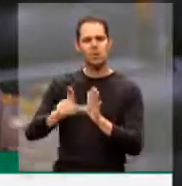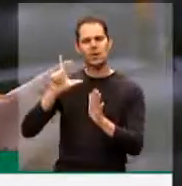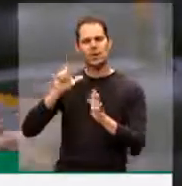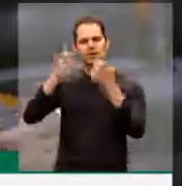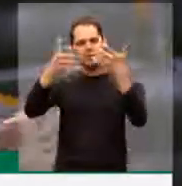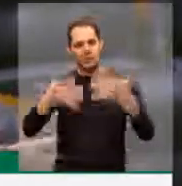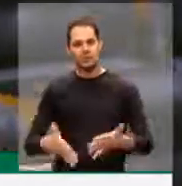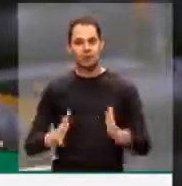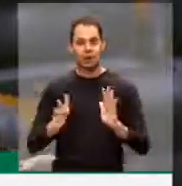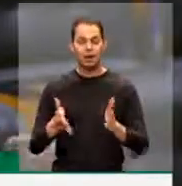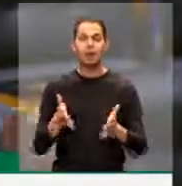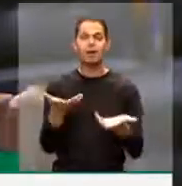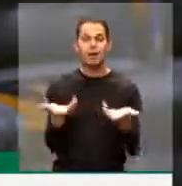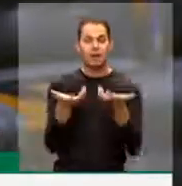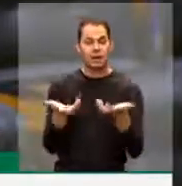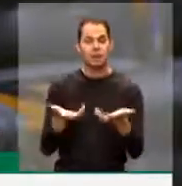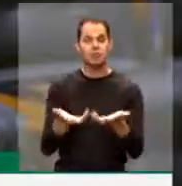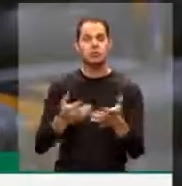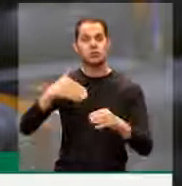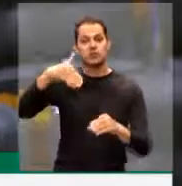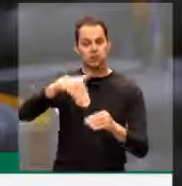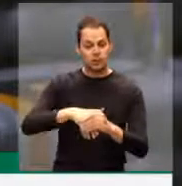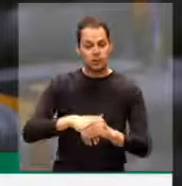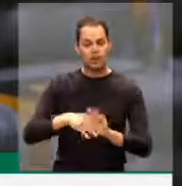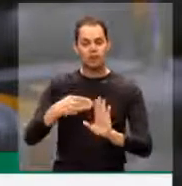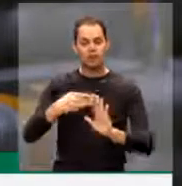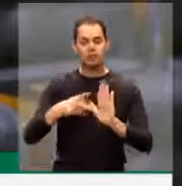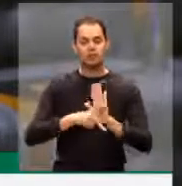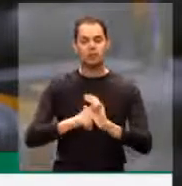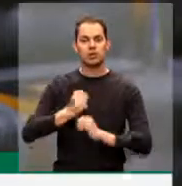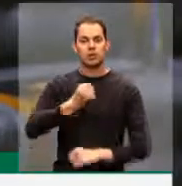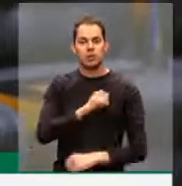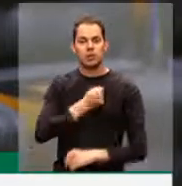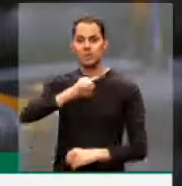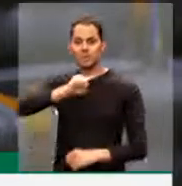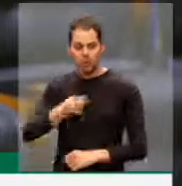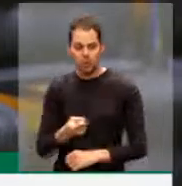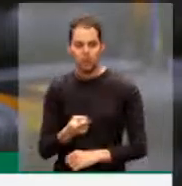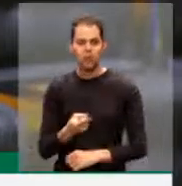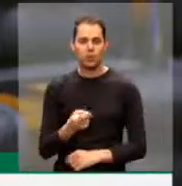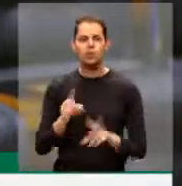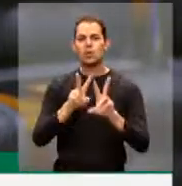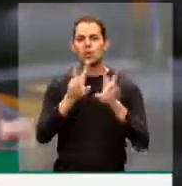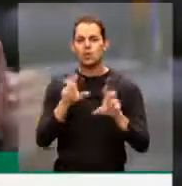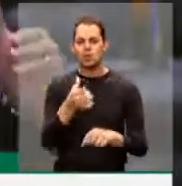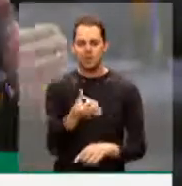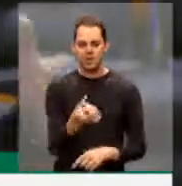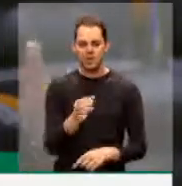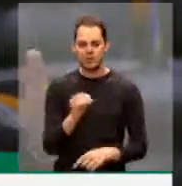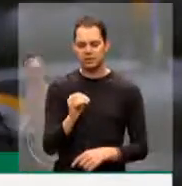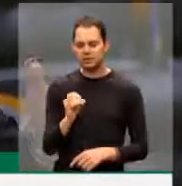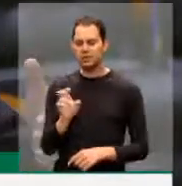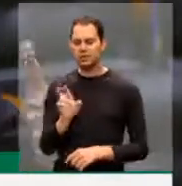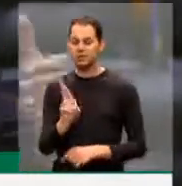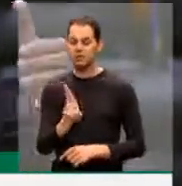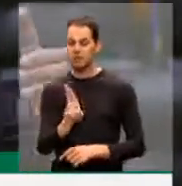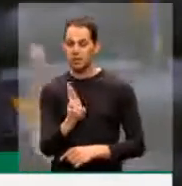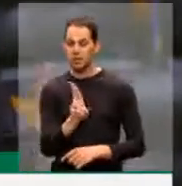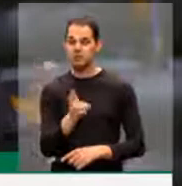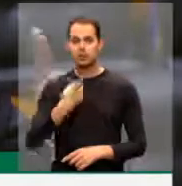votar a medida provisória número 1.000, aquela que trata do auxílio emergencial. Nós queremos que essa casa